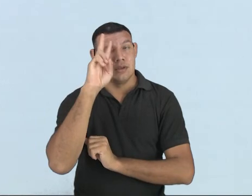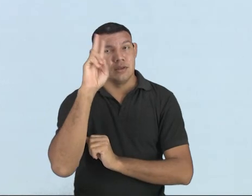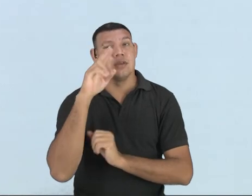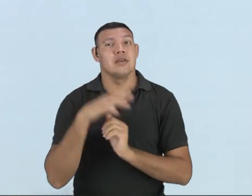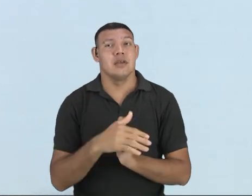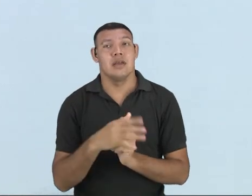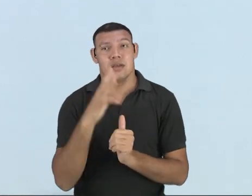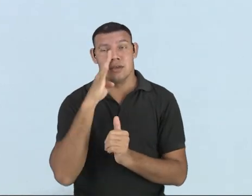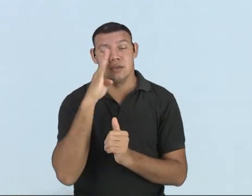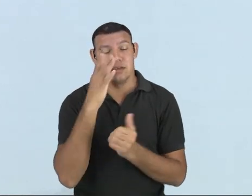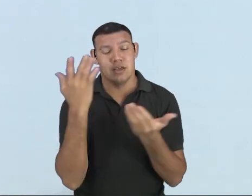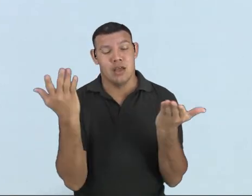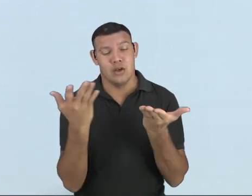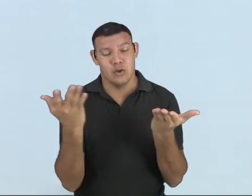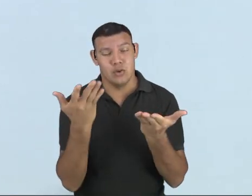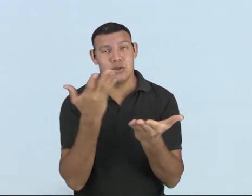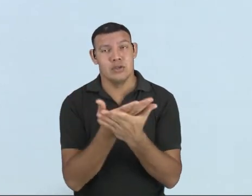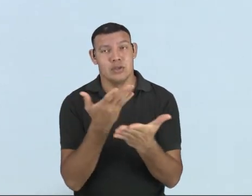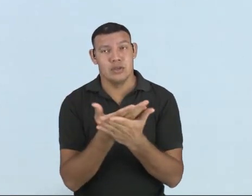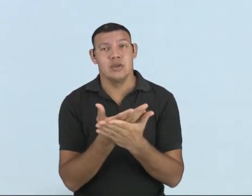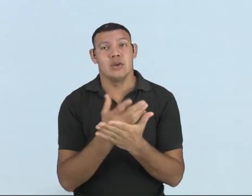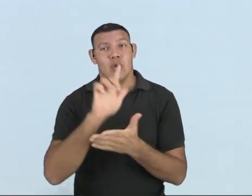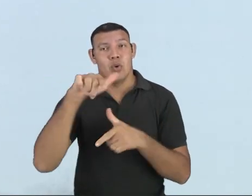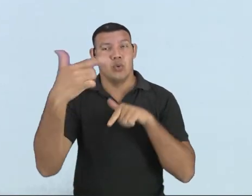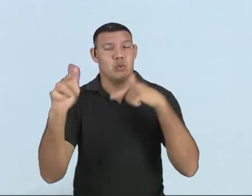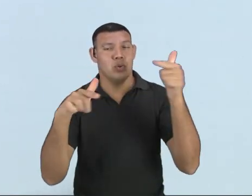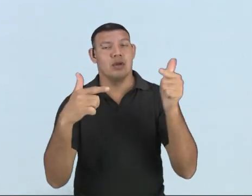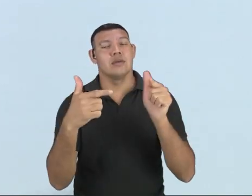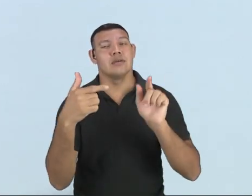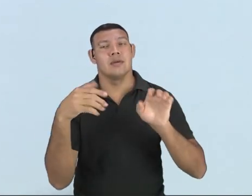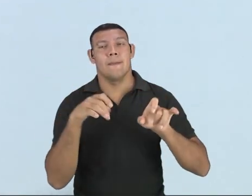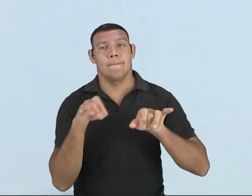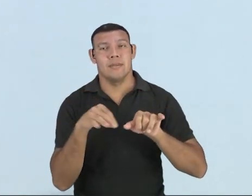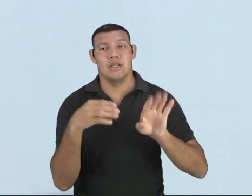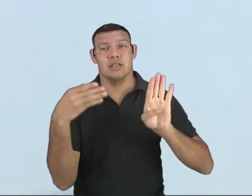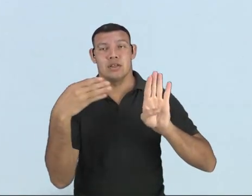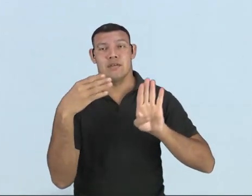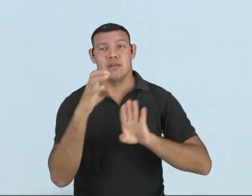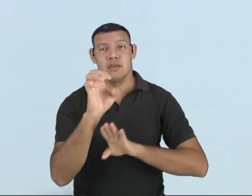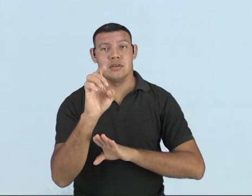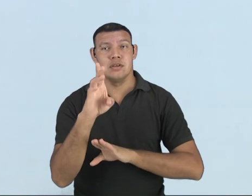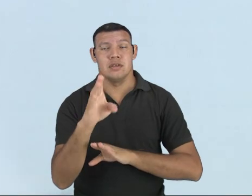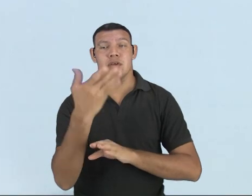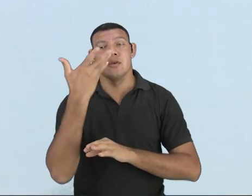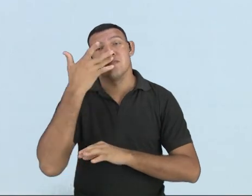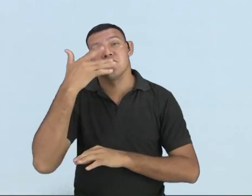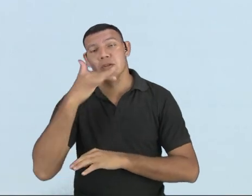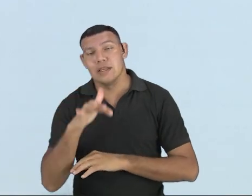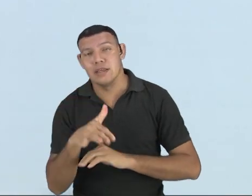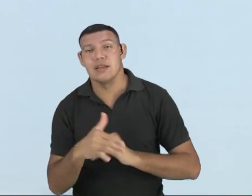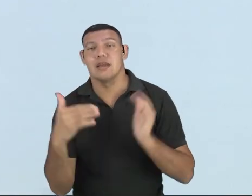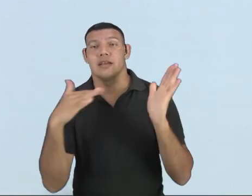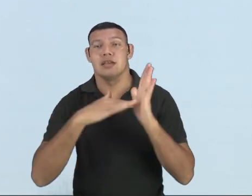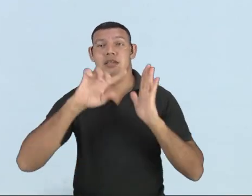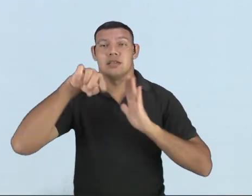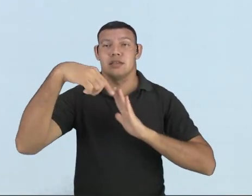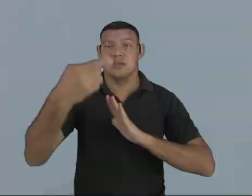ir para essa e outras aulas e estarem acessando a plataforma Educa. Então, ticos e ticas, hasta la próxima.